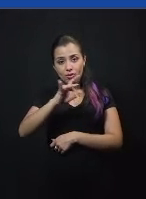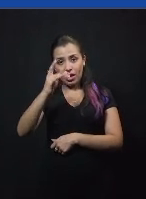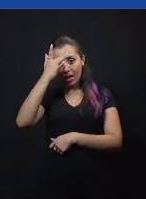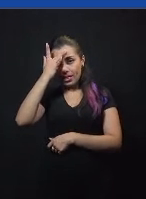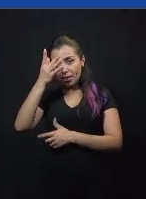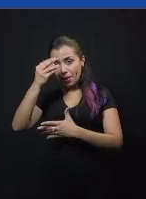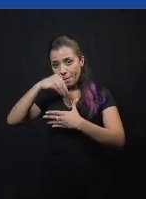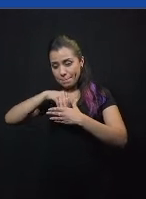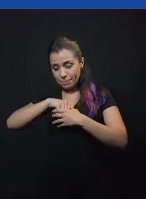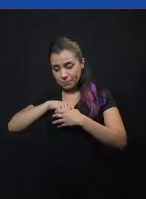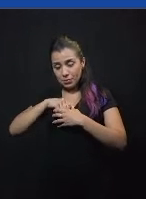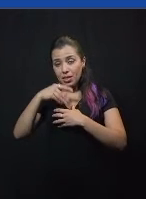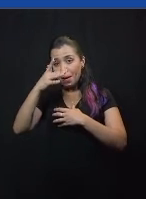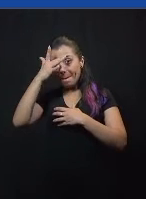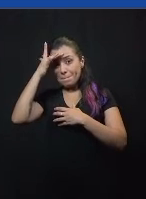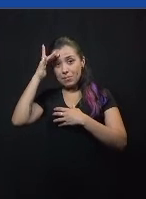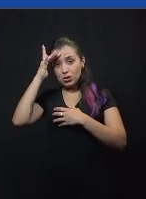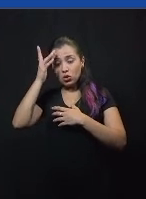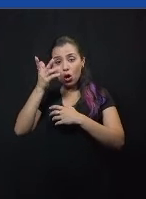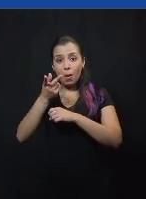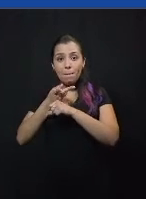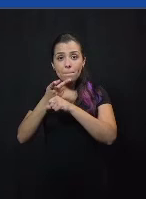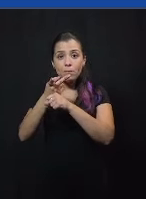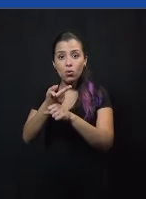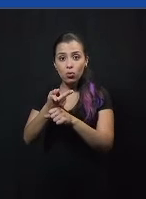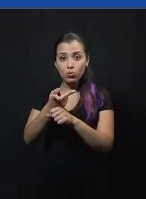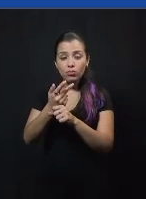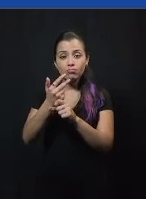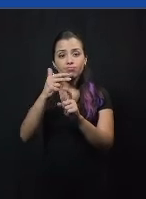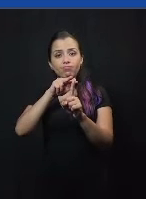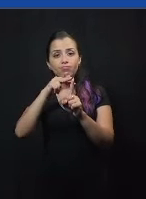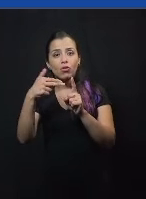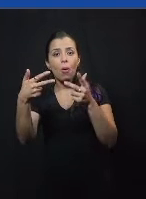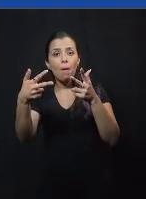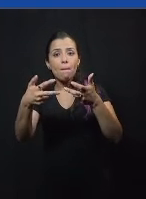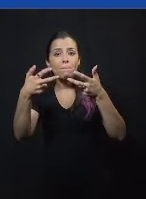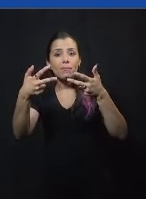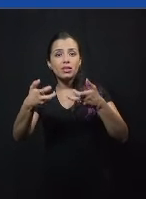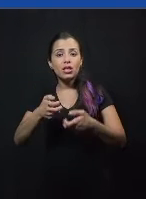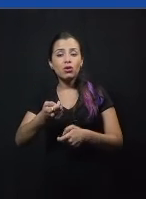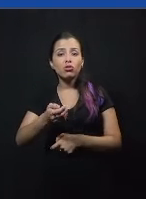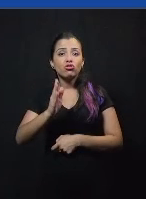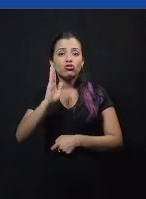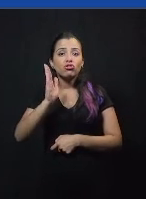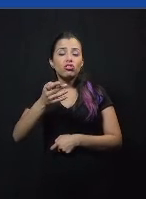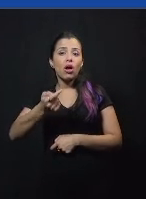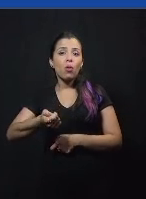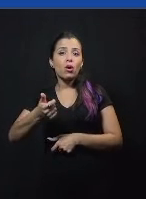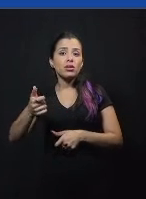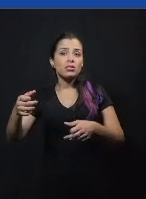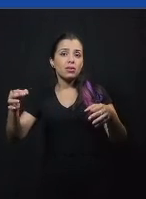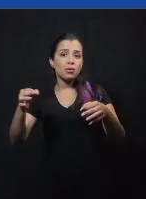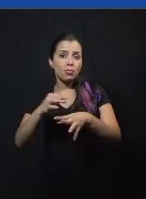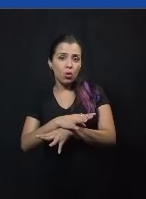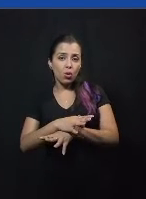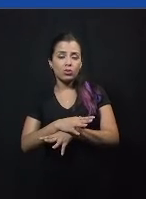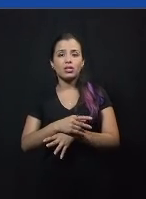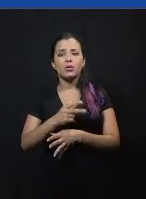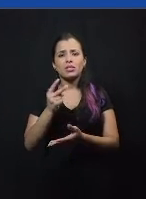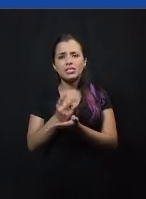buscam reforçar pontos de vista pré-estabelecidos. Então, sempre as pessoas estão querendo se justificar,